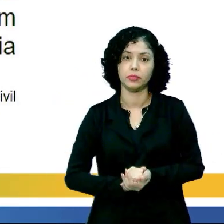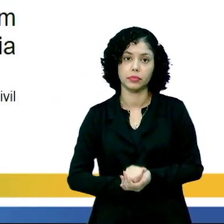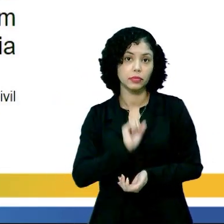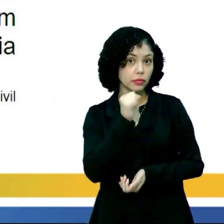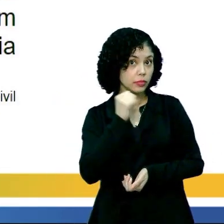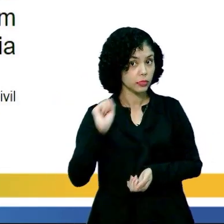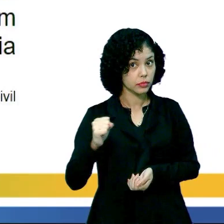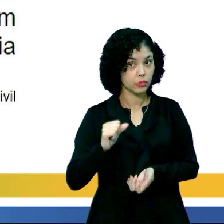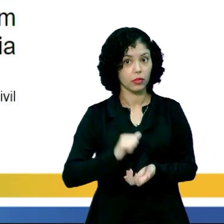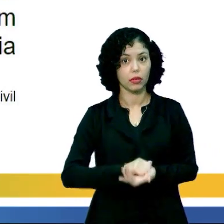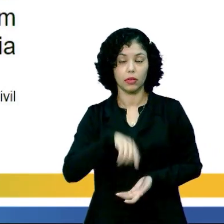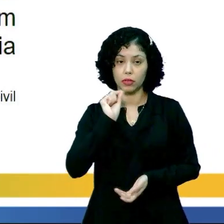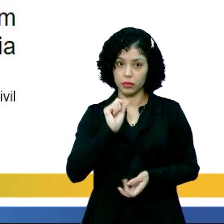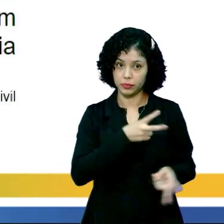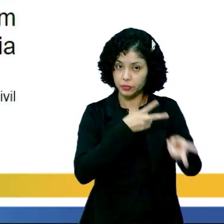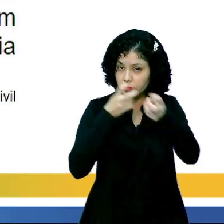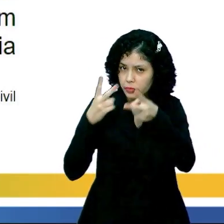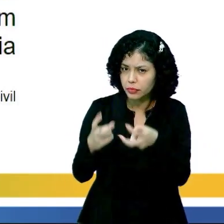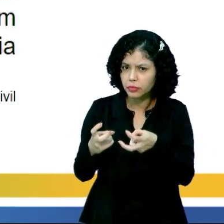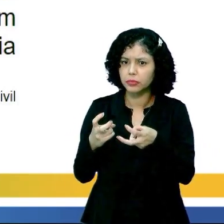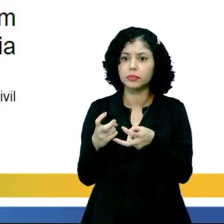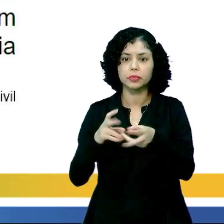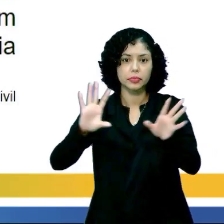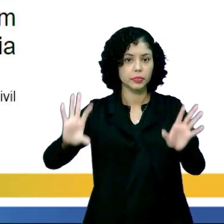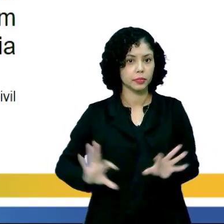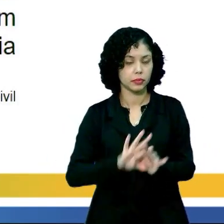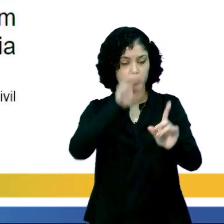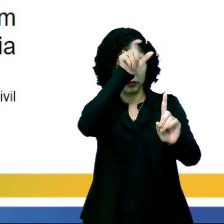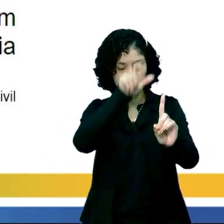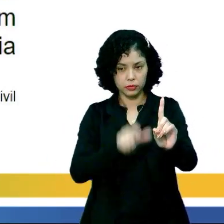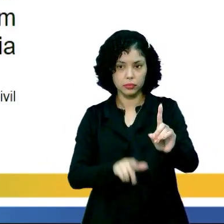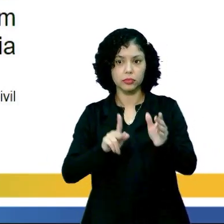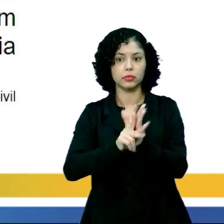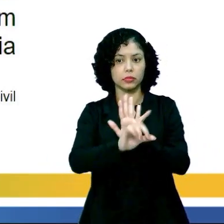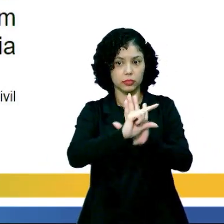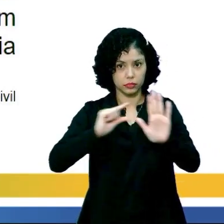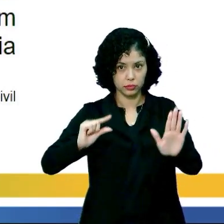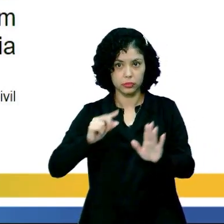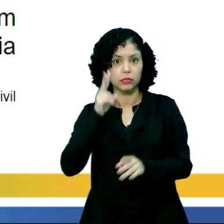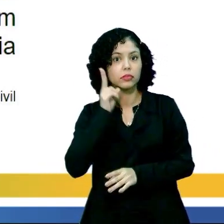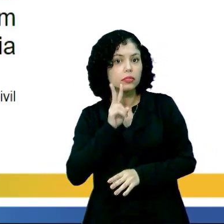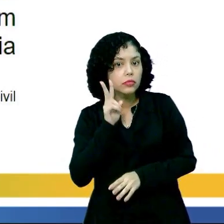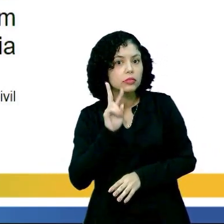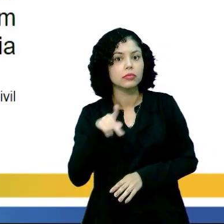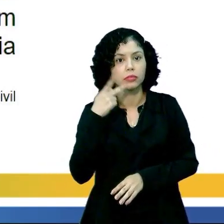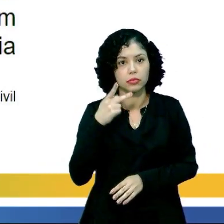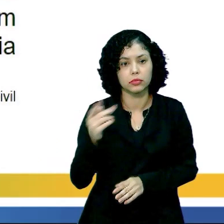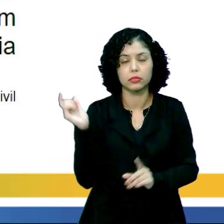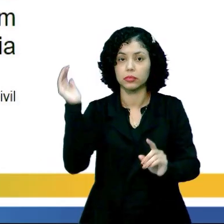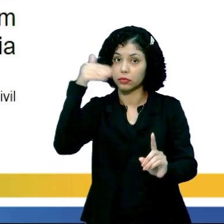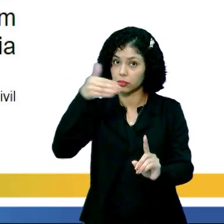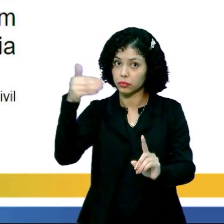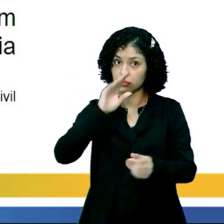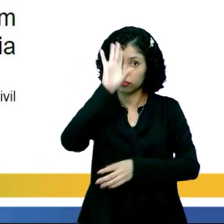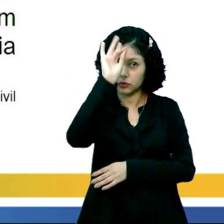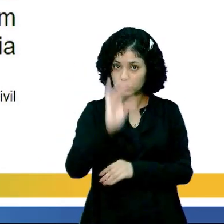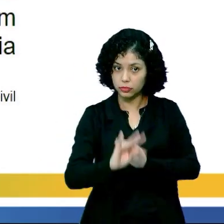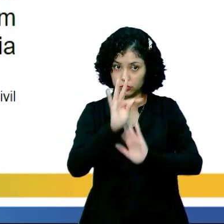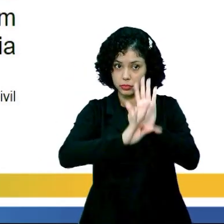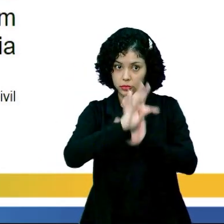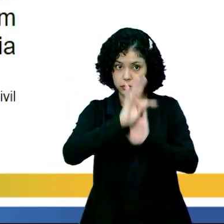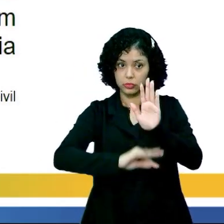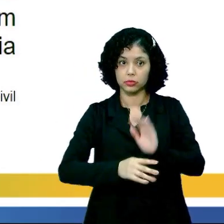de 88, não sei se você reparou, mas está ali na referência, lembra que a gente sempre recomenda ler a referência de cada texto?